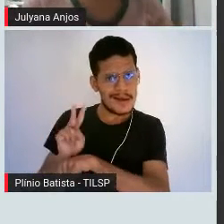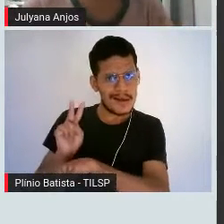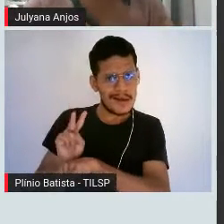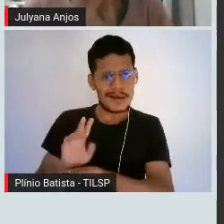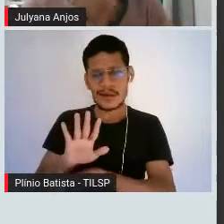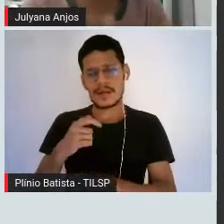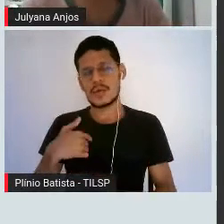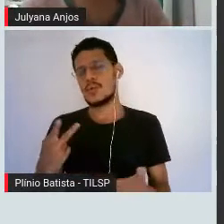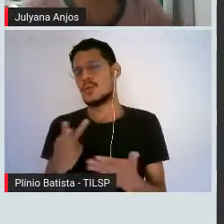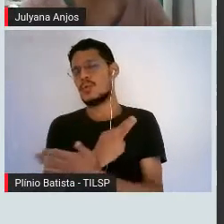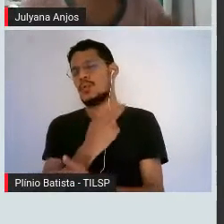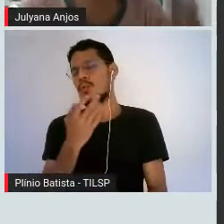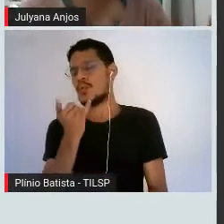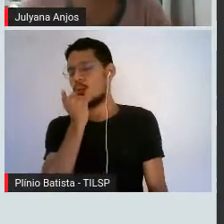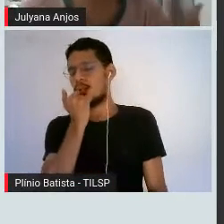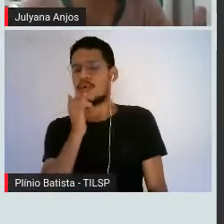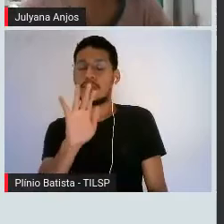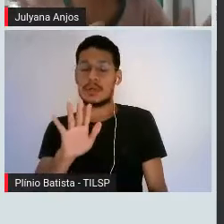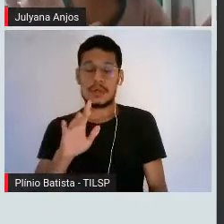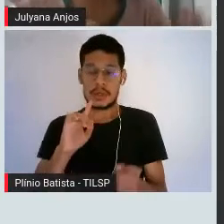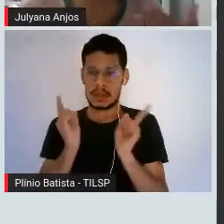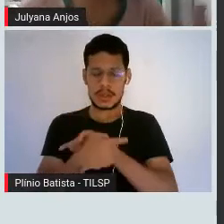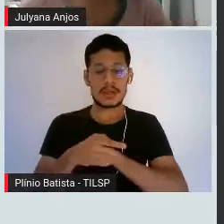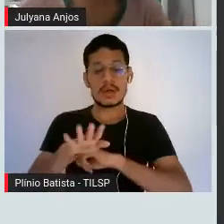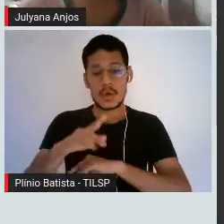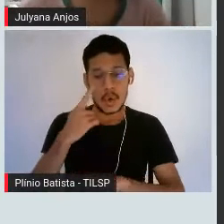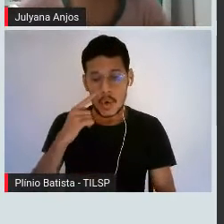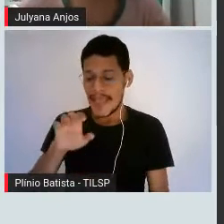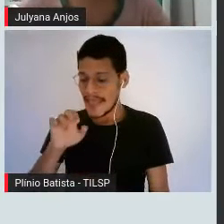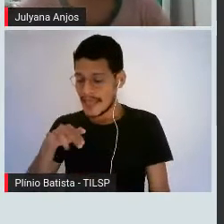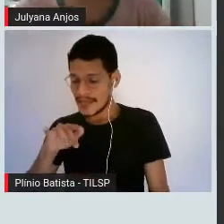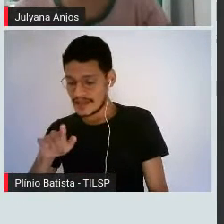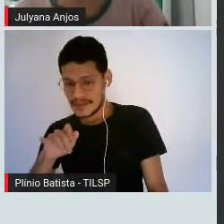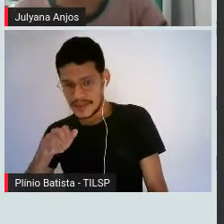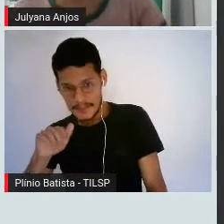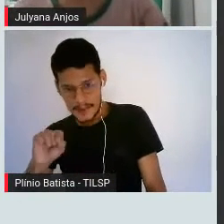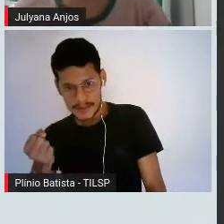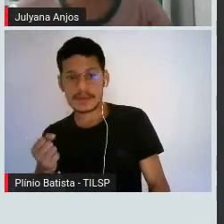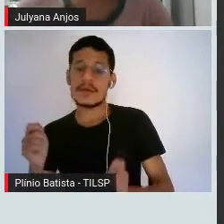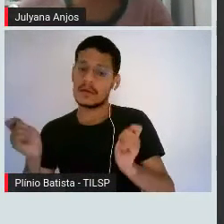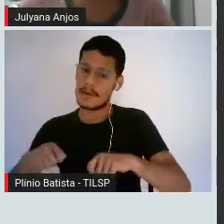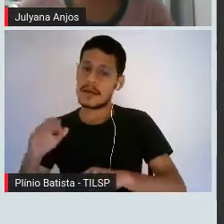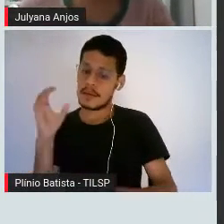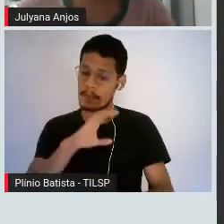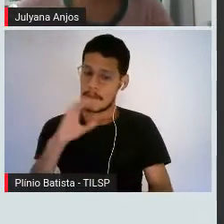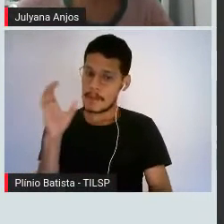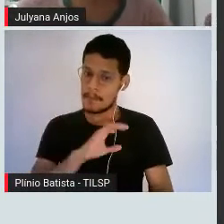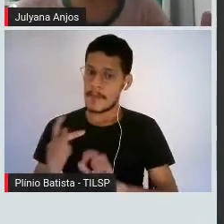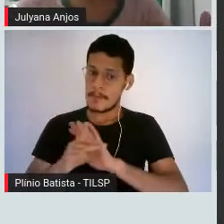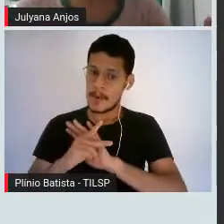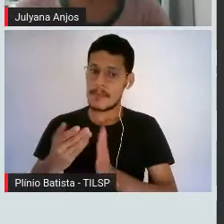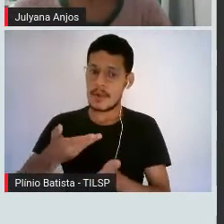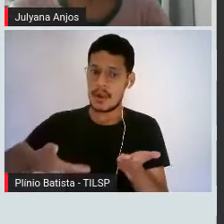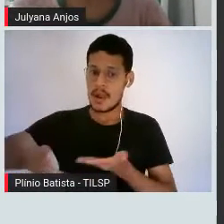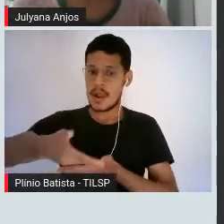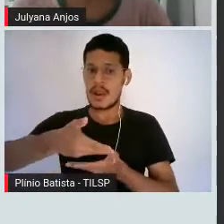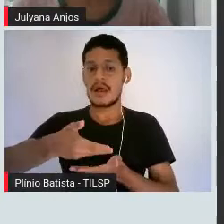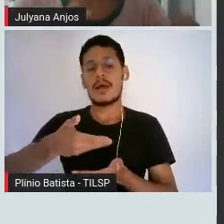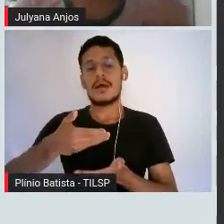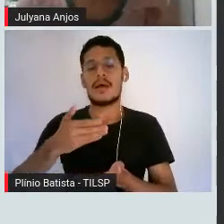As enzimas são enzimas que vão auxiliar justamente nesse processo de acelerar as reações químicas, tá certo?